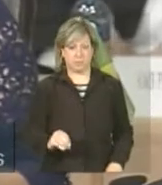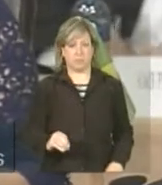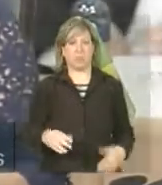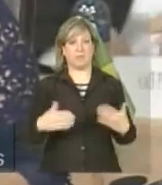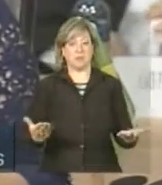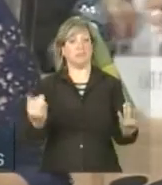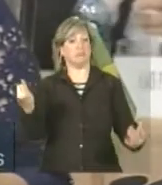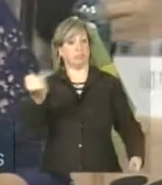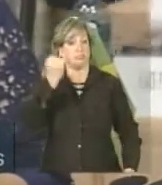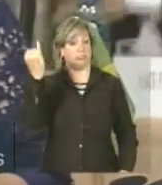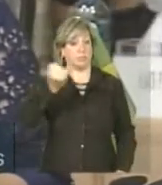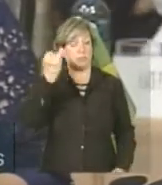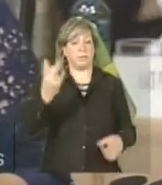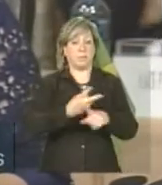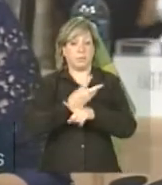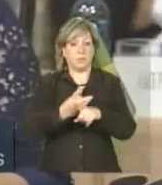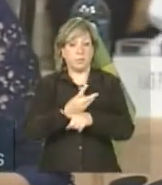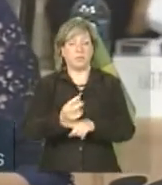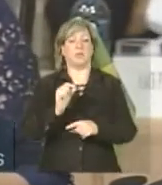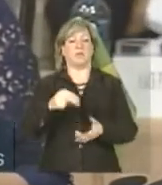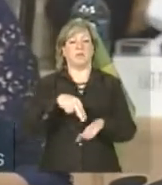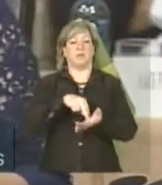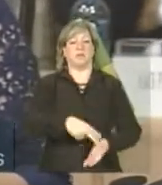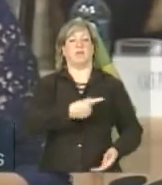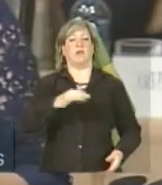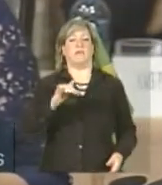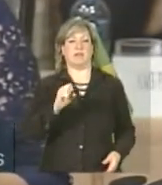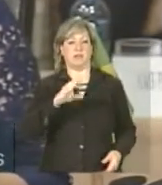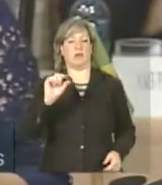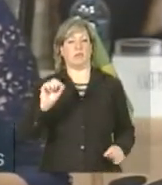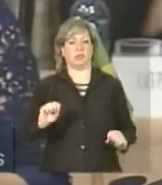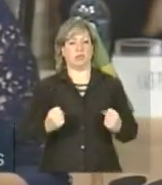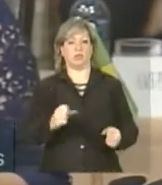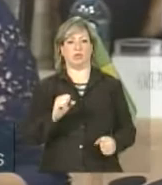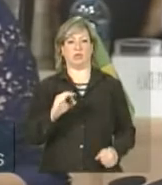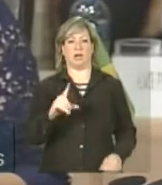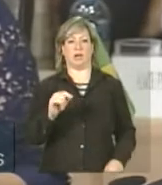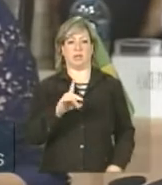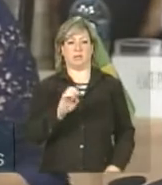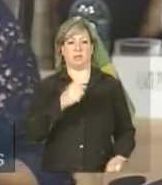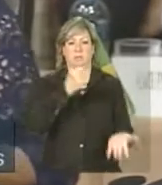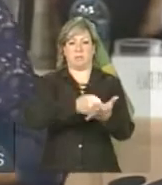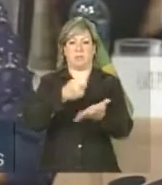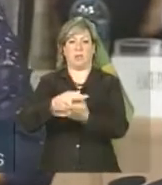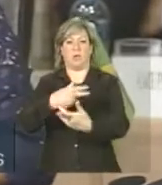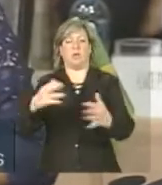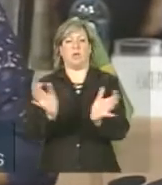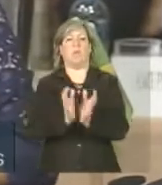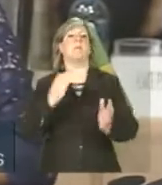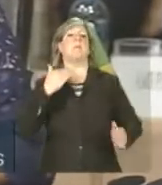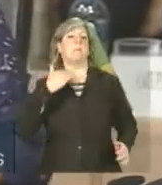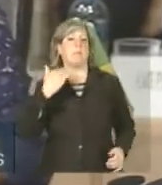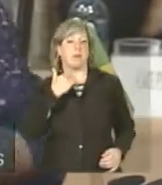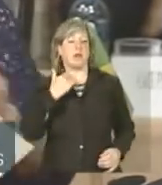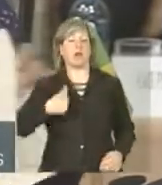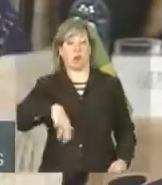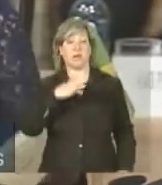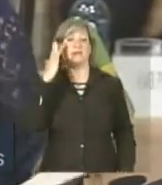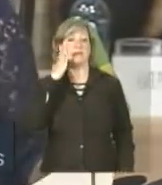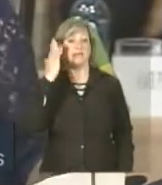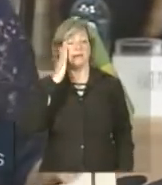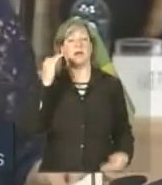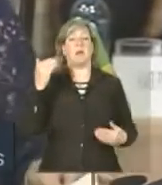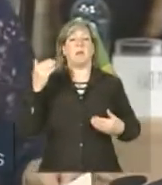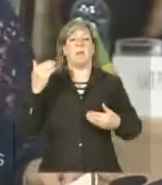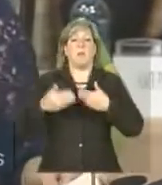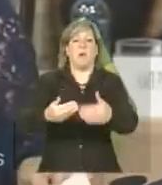buscar a consolidação fiscal e a solidez dos sistemas bancários. Sabemos que processos